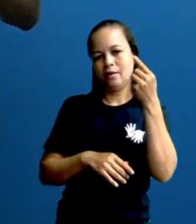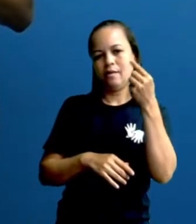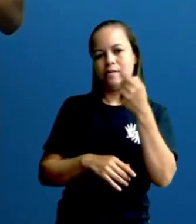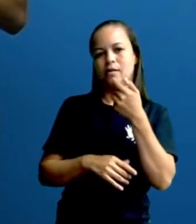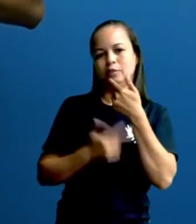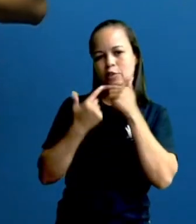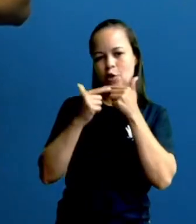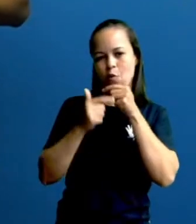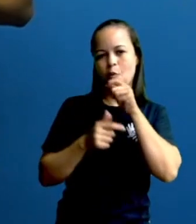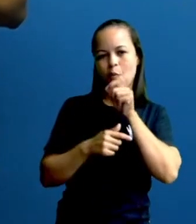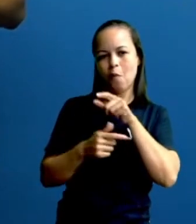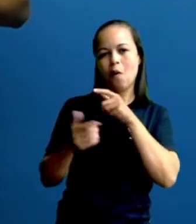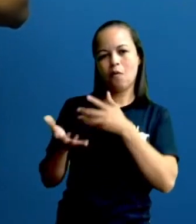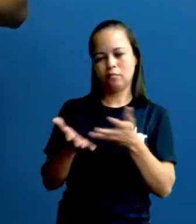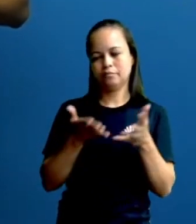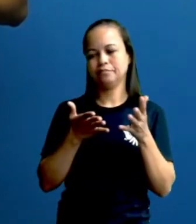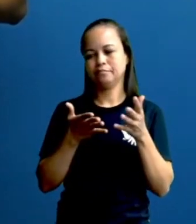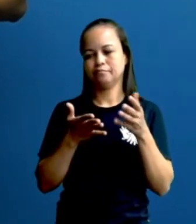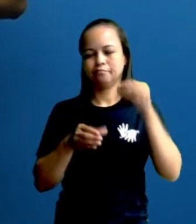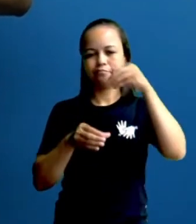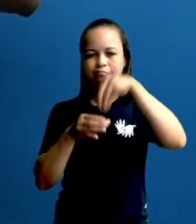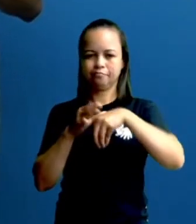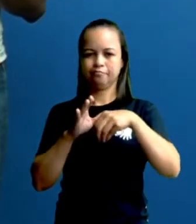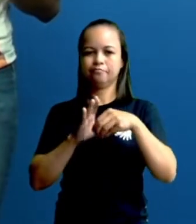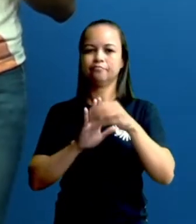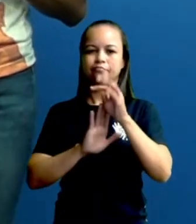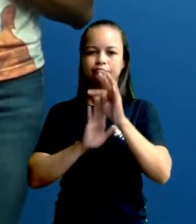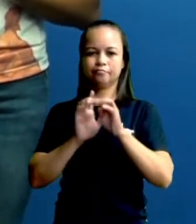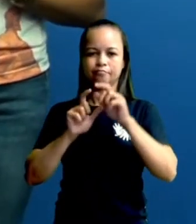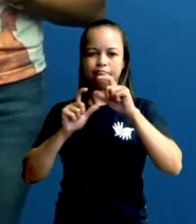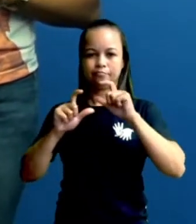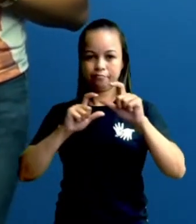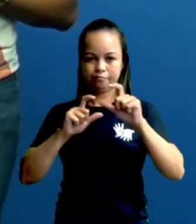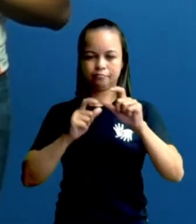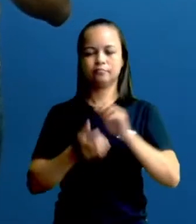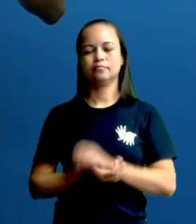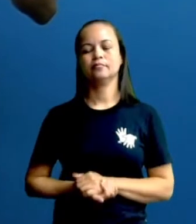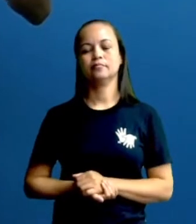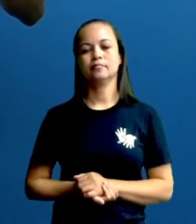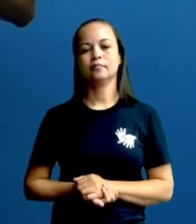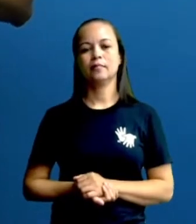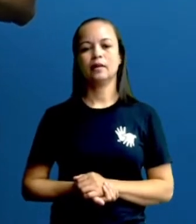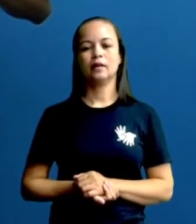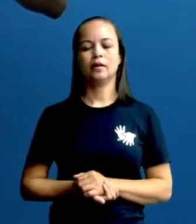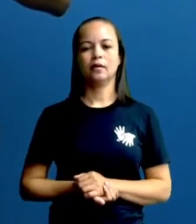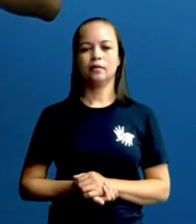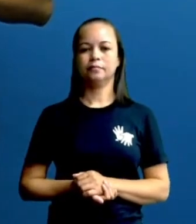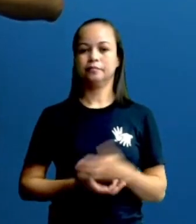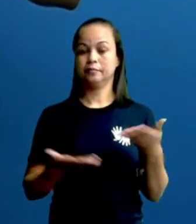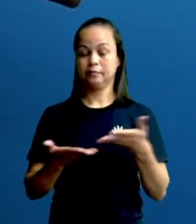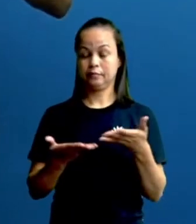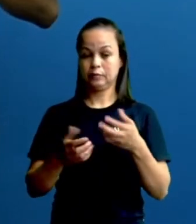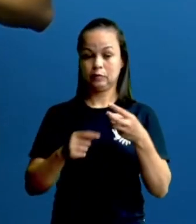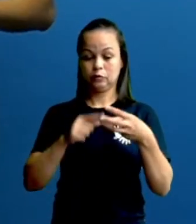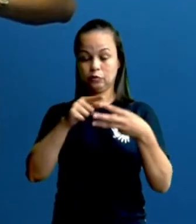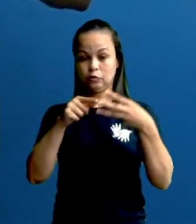humor dentro daquela tirinha, certo? Gente, agora vê só. Os três, charges, cartoons